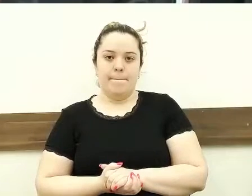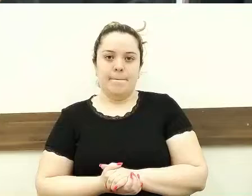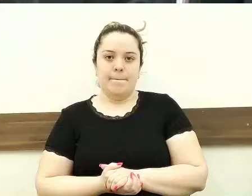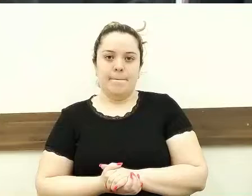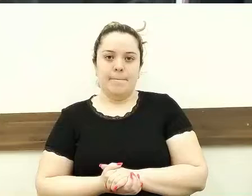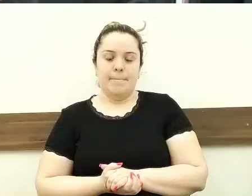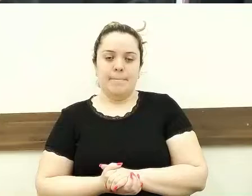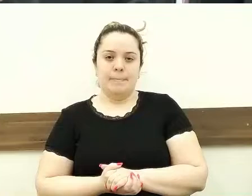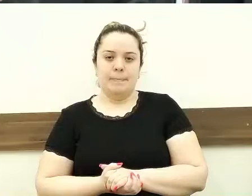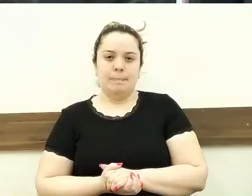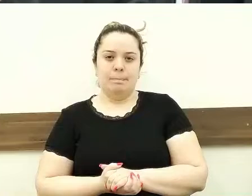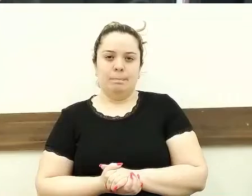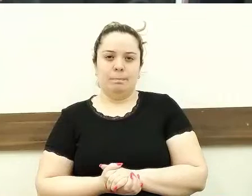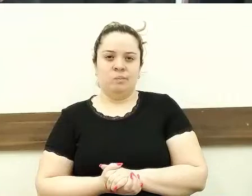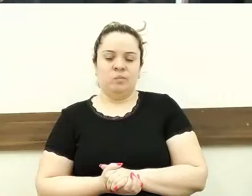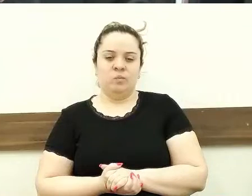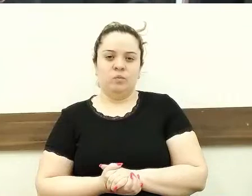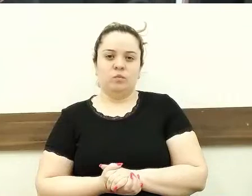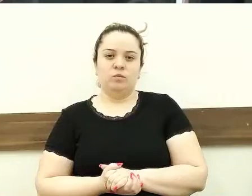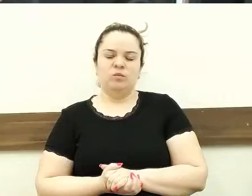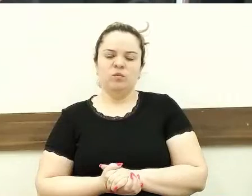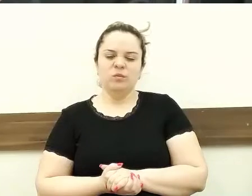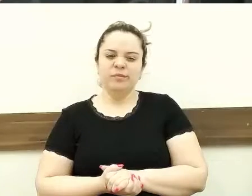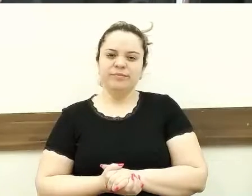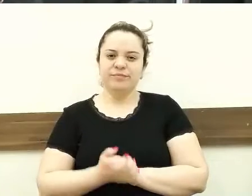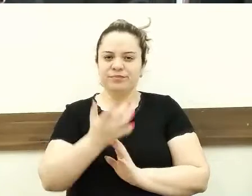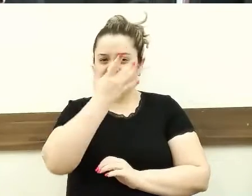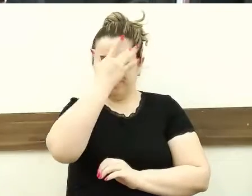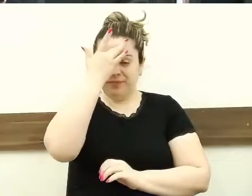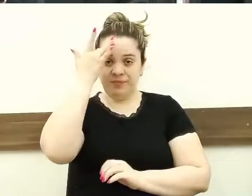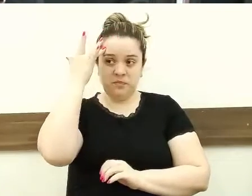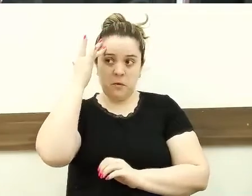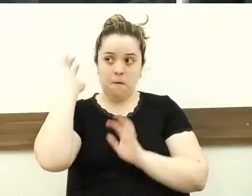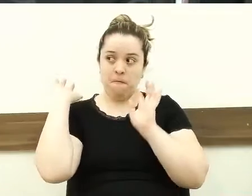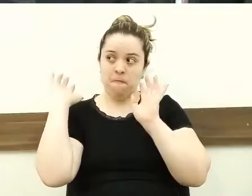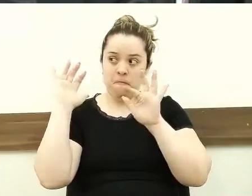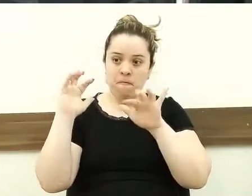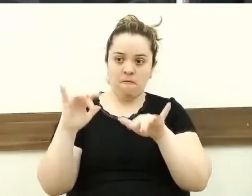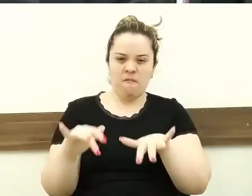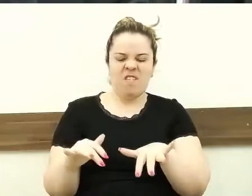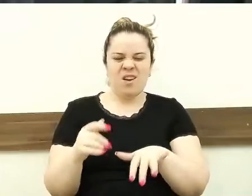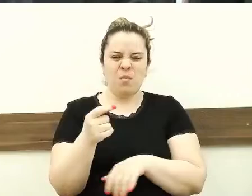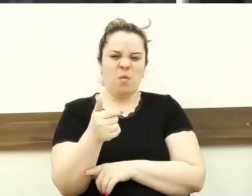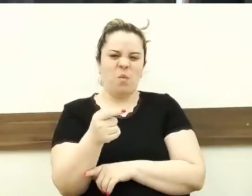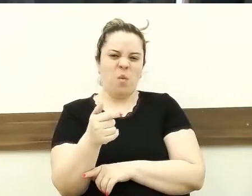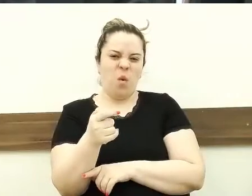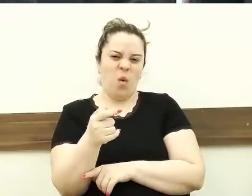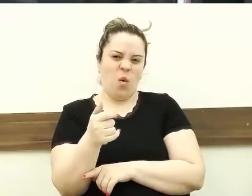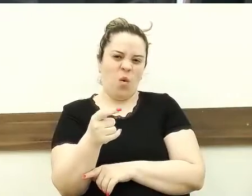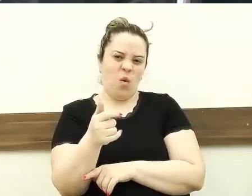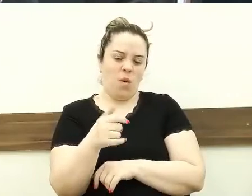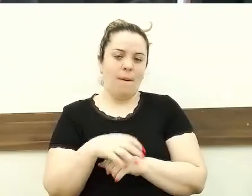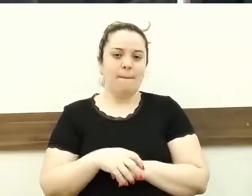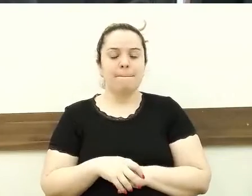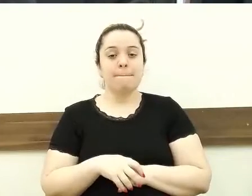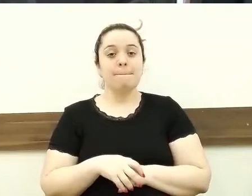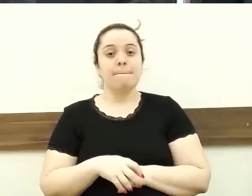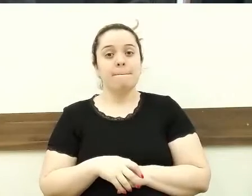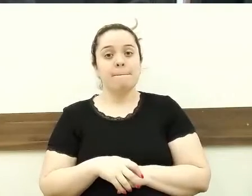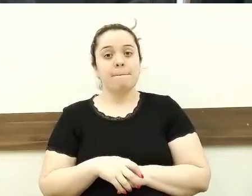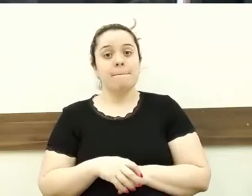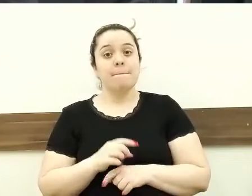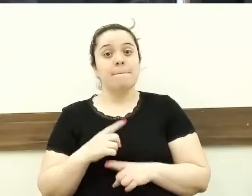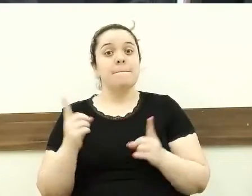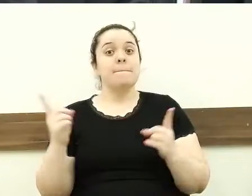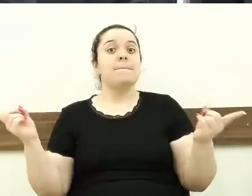pequena frequência do cidadão aqui na Câmara. Mas a pequena frequência é pior ainda agora sobre